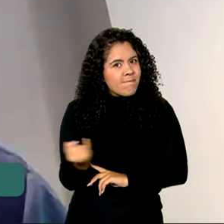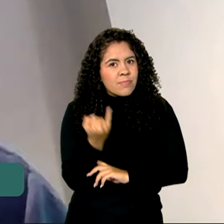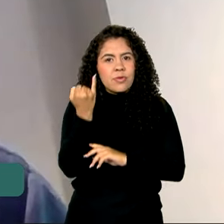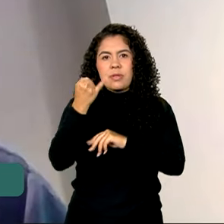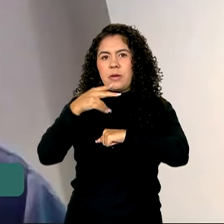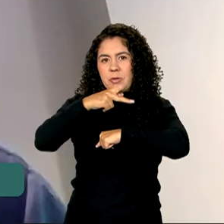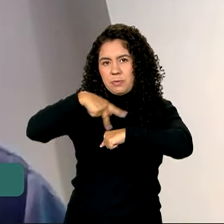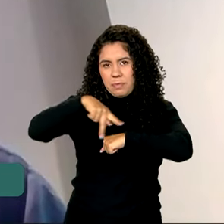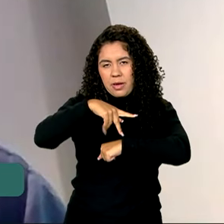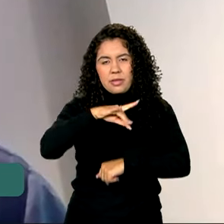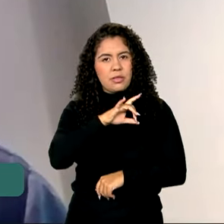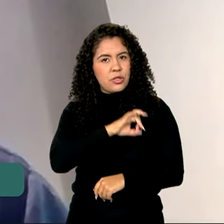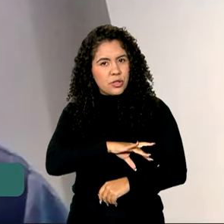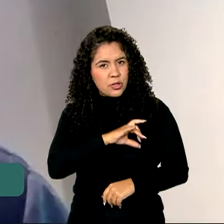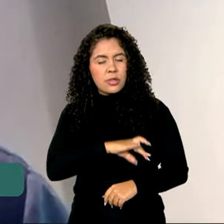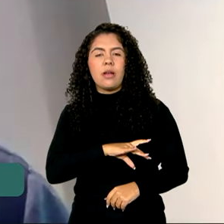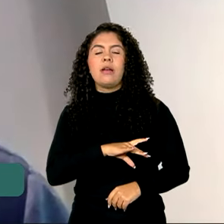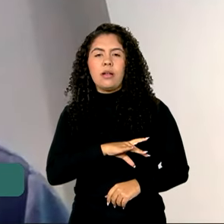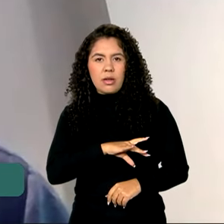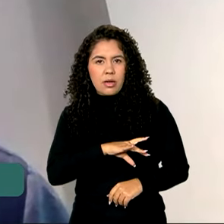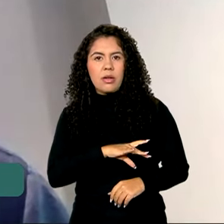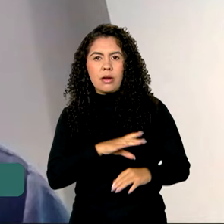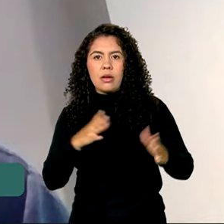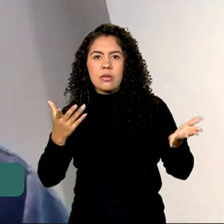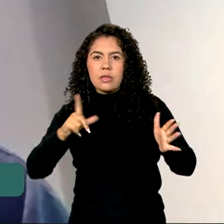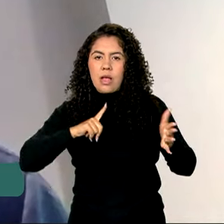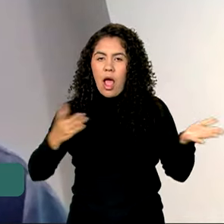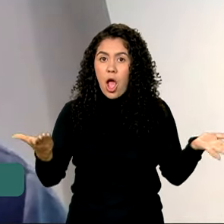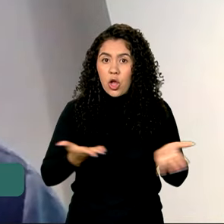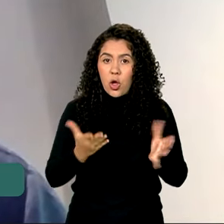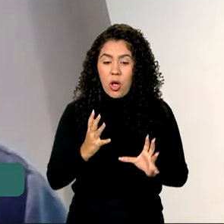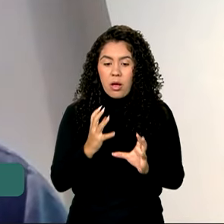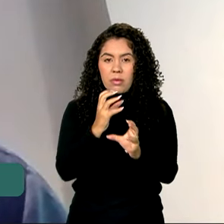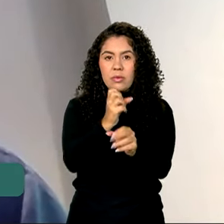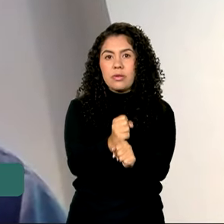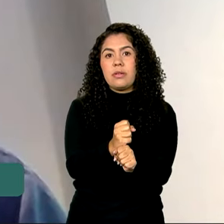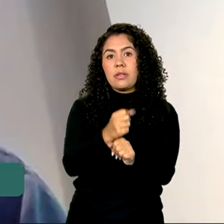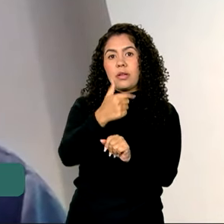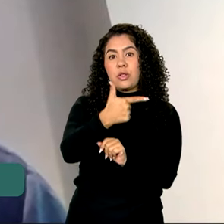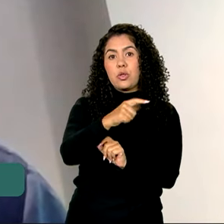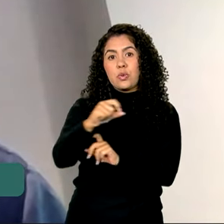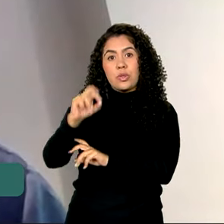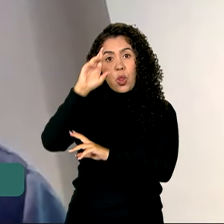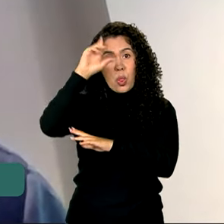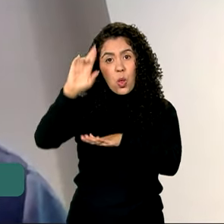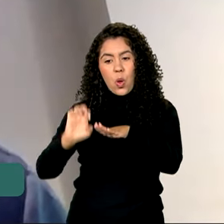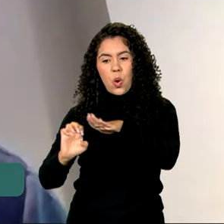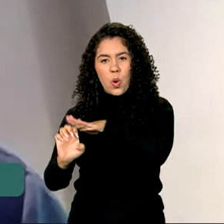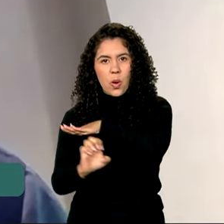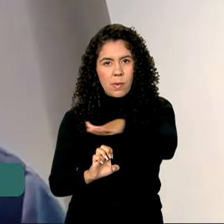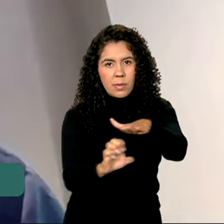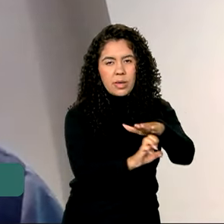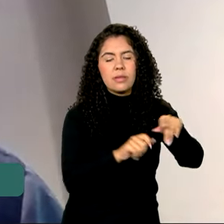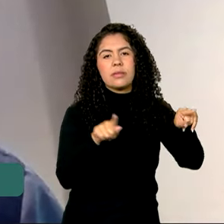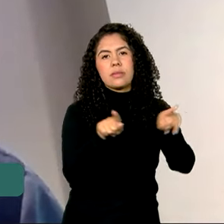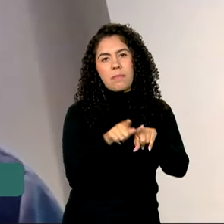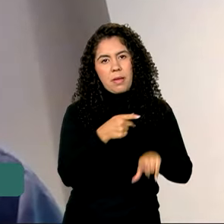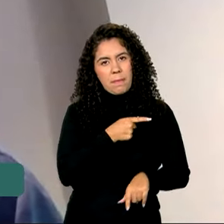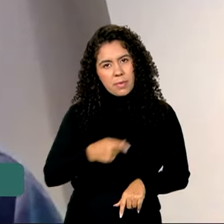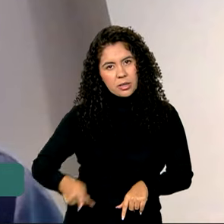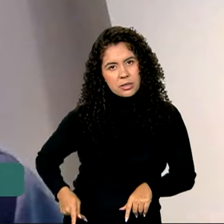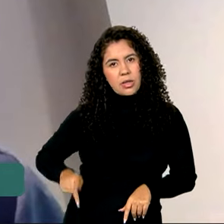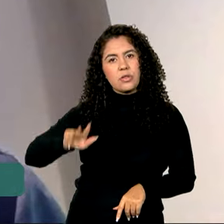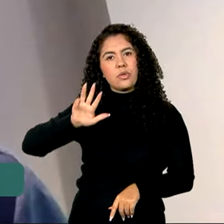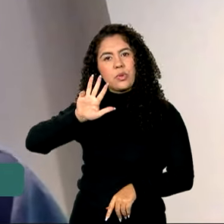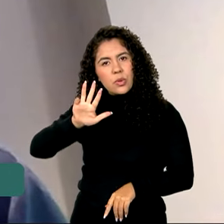a ponto de, dessa comitiva, levar mais de 200 empresários. Então, não só o presidente Lula, obviamente, está indo, mas